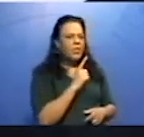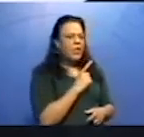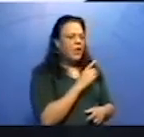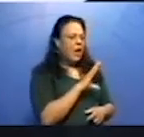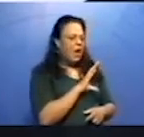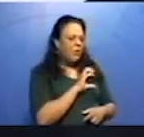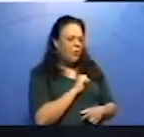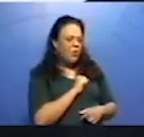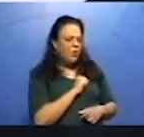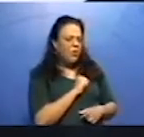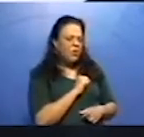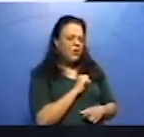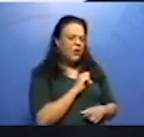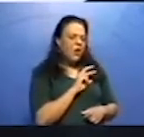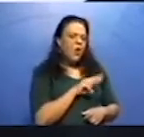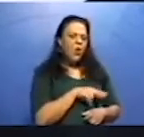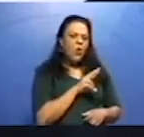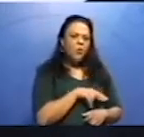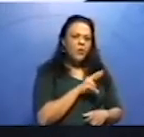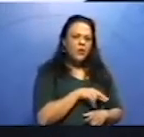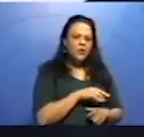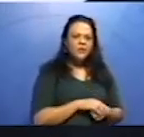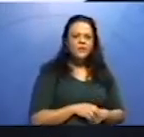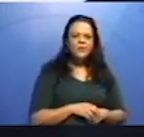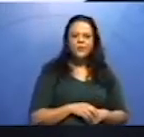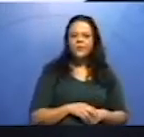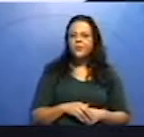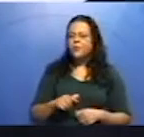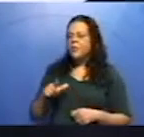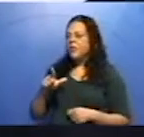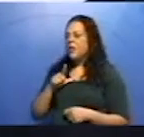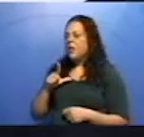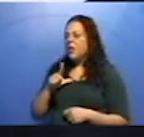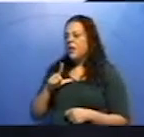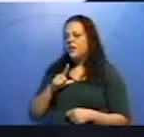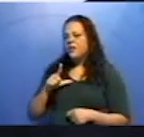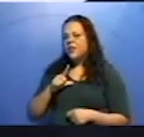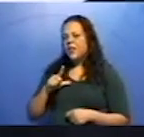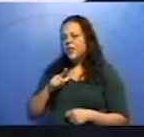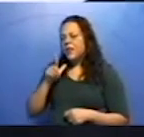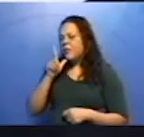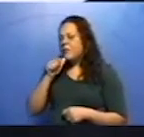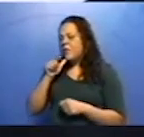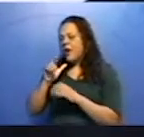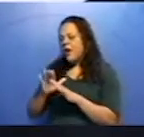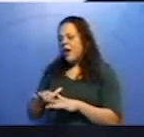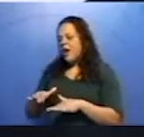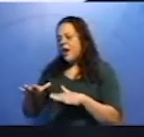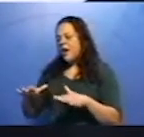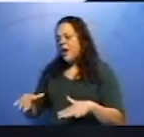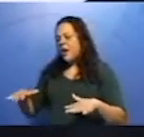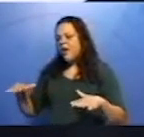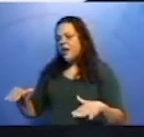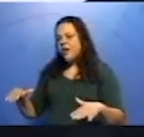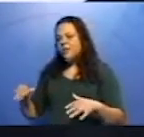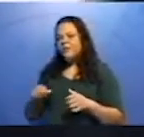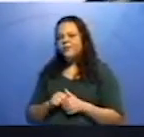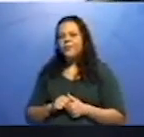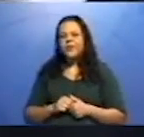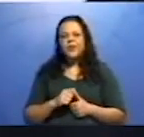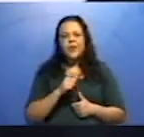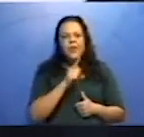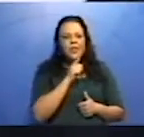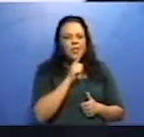Singram, águas salgadas, algas, sargaças e poucos nós. Lonas e